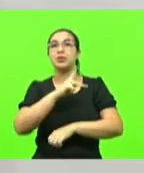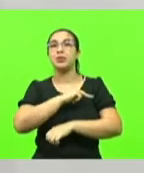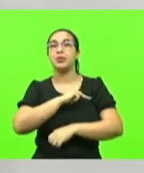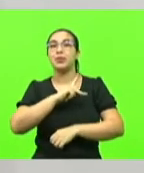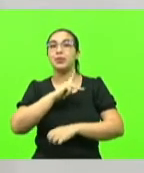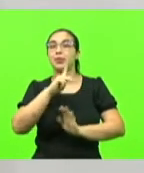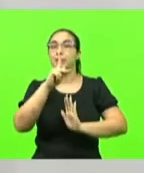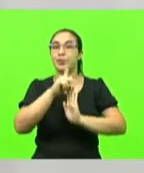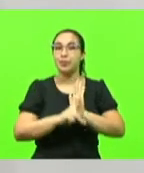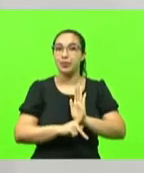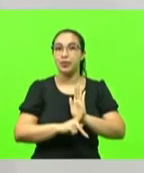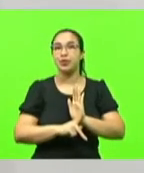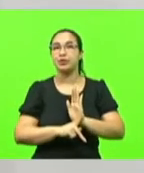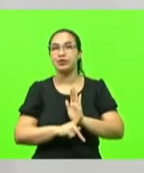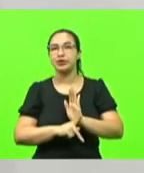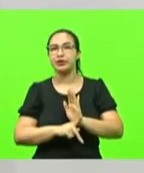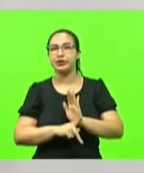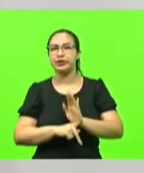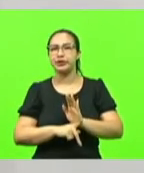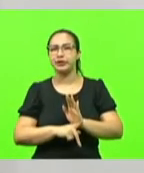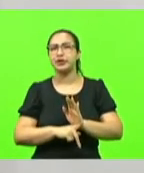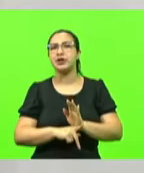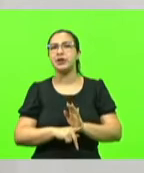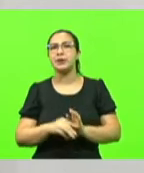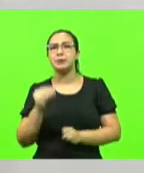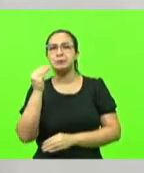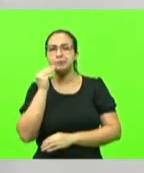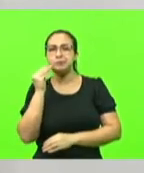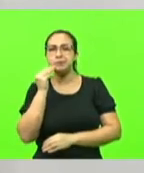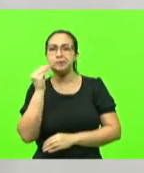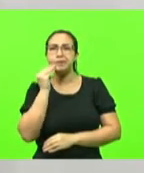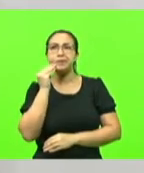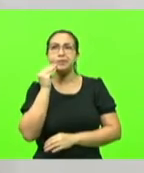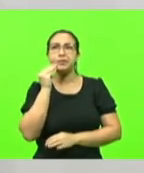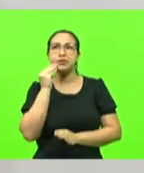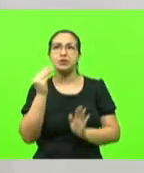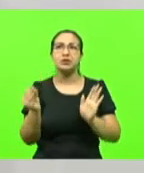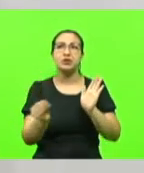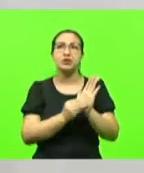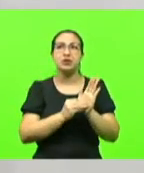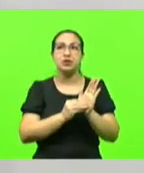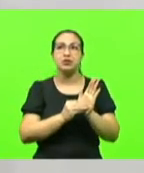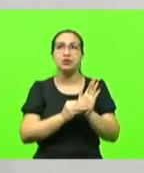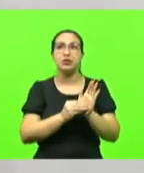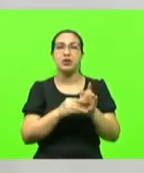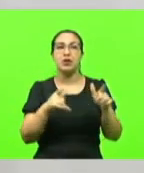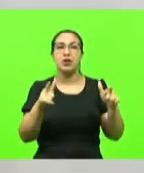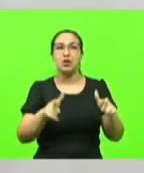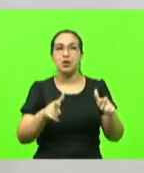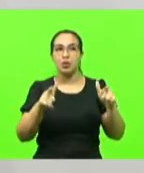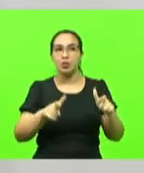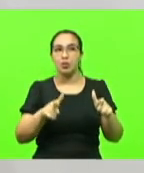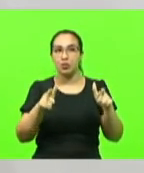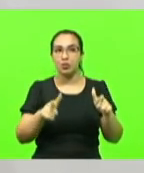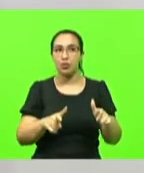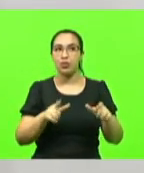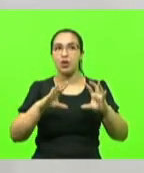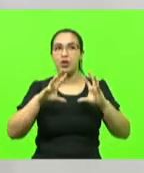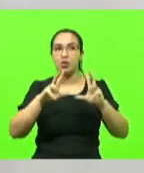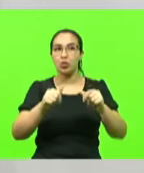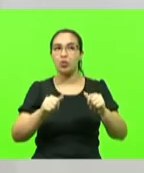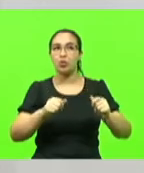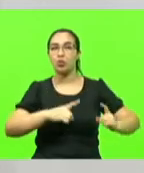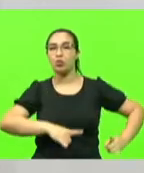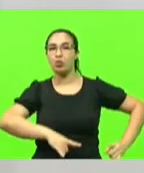iniciando é claro a exemplo de chancherê para a instalação de células fotovoltaicas Fabiano em todos os prédios